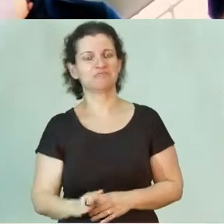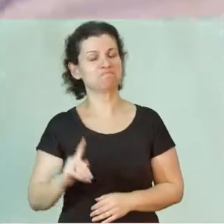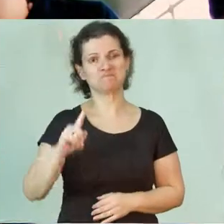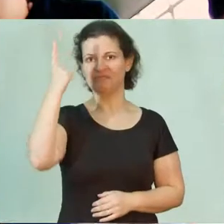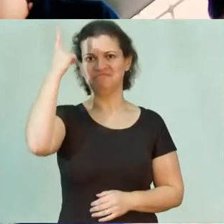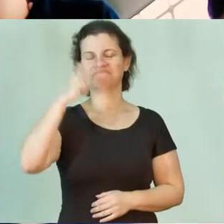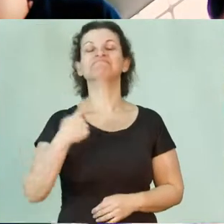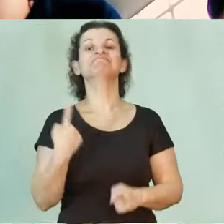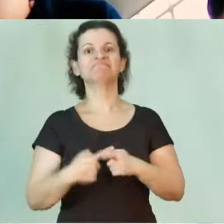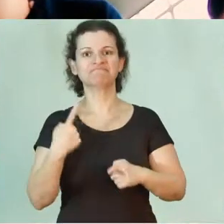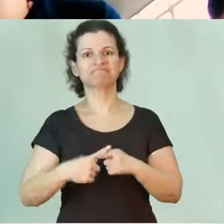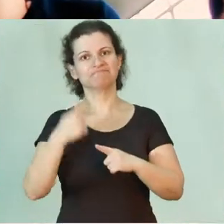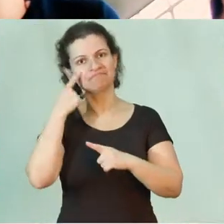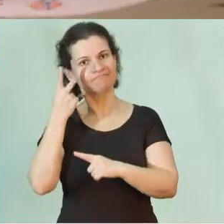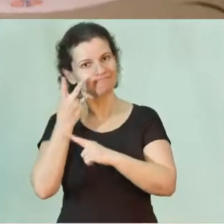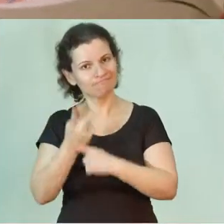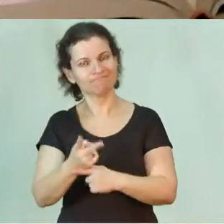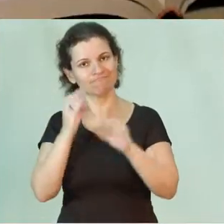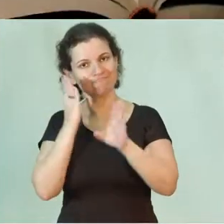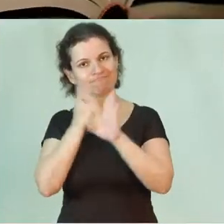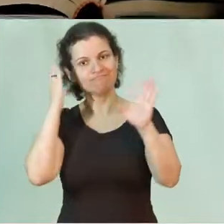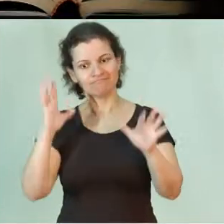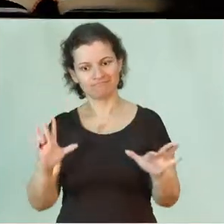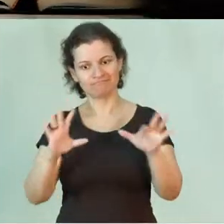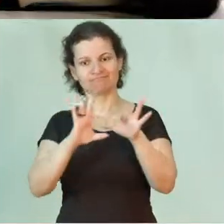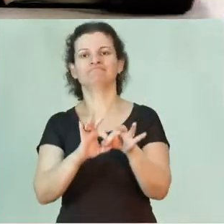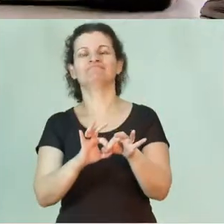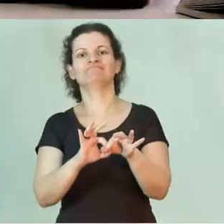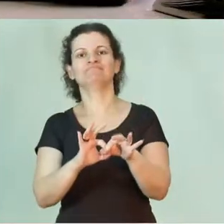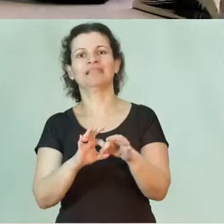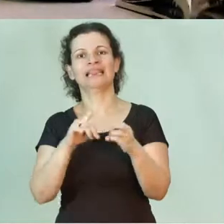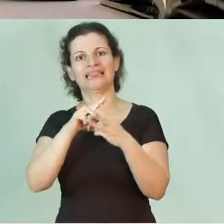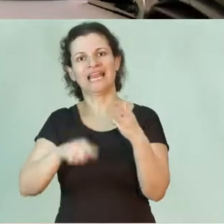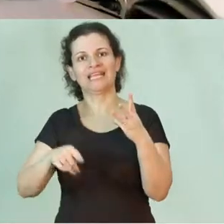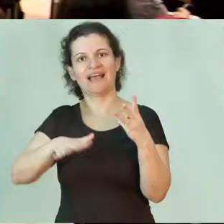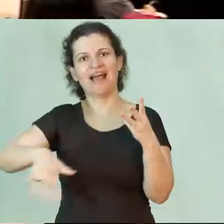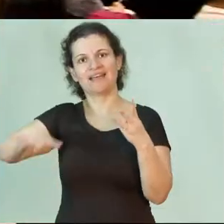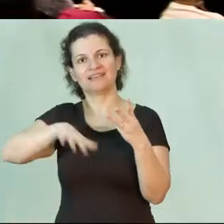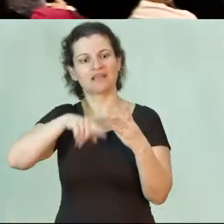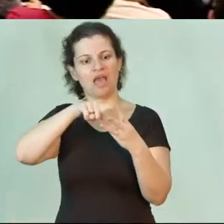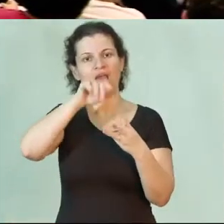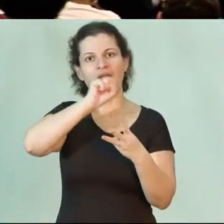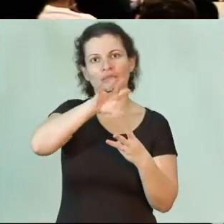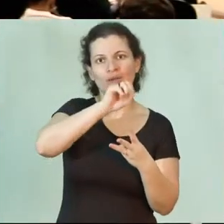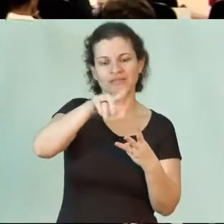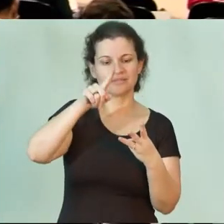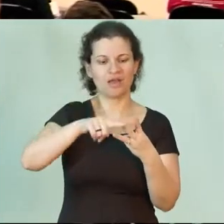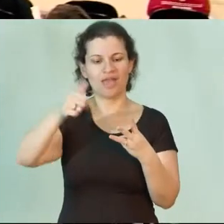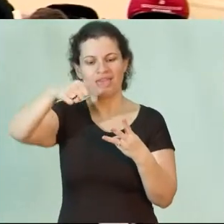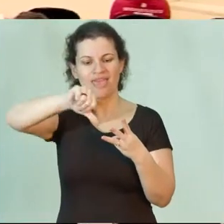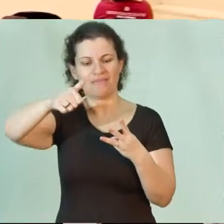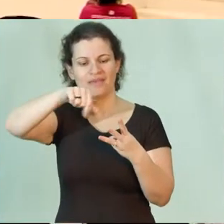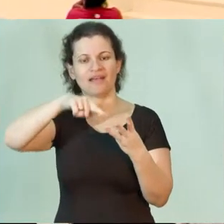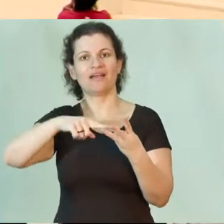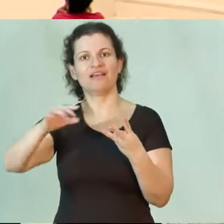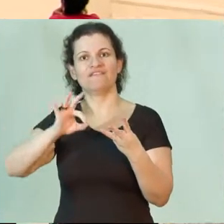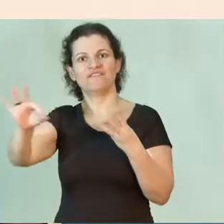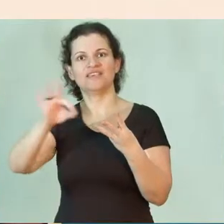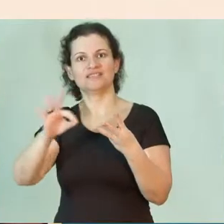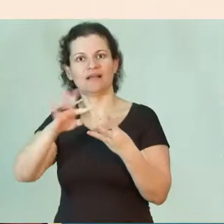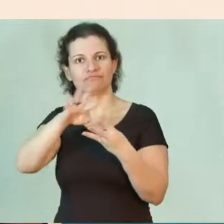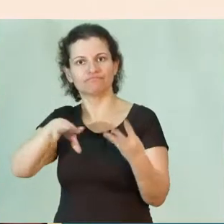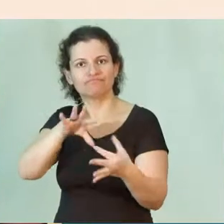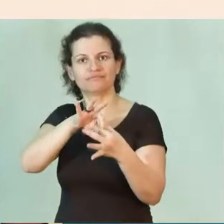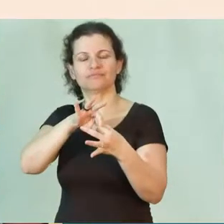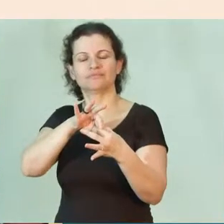porque ele procura justamente a integração de três áreas, a Educação, a Química e a